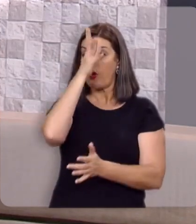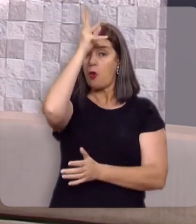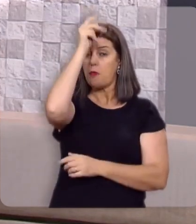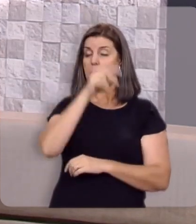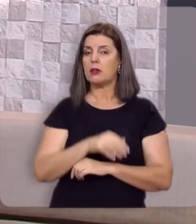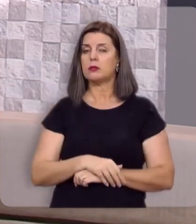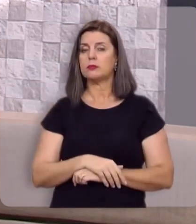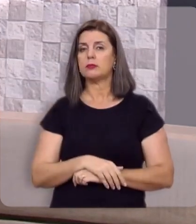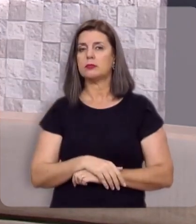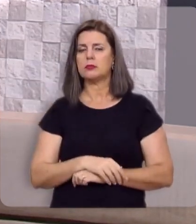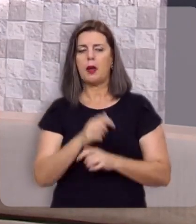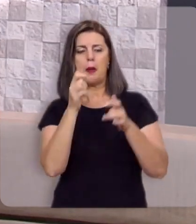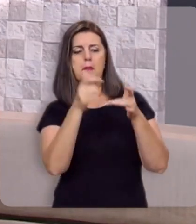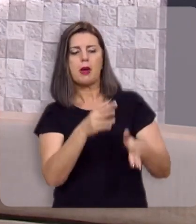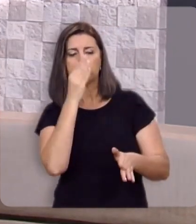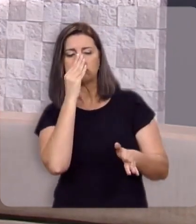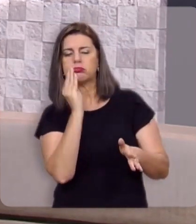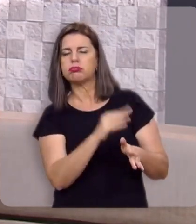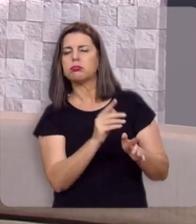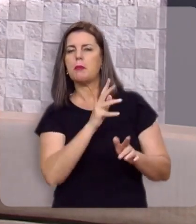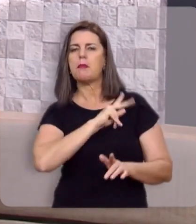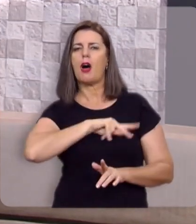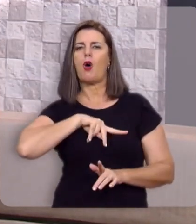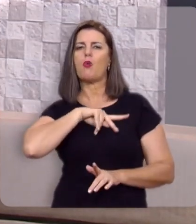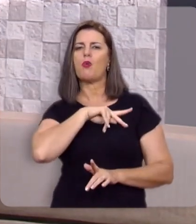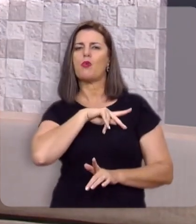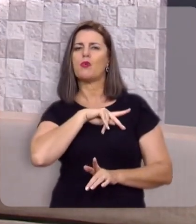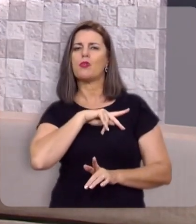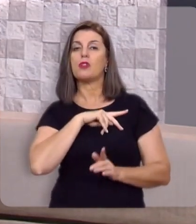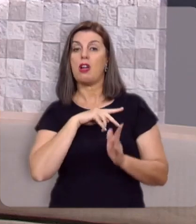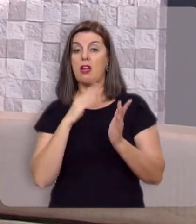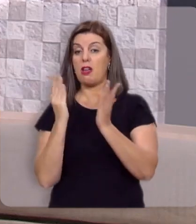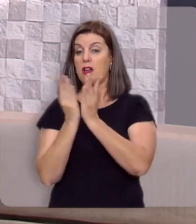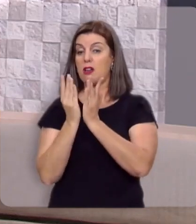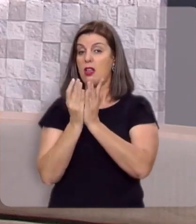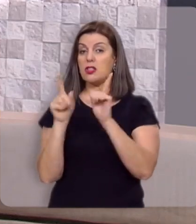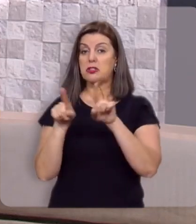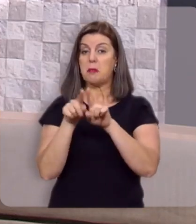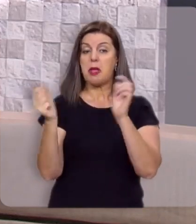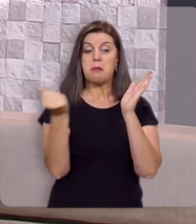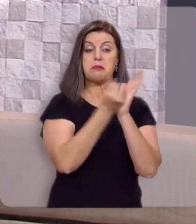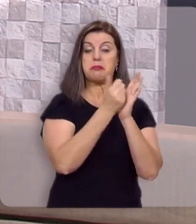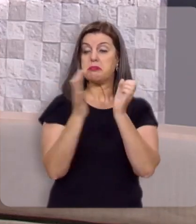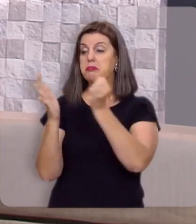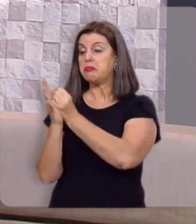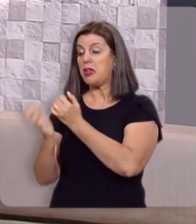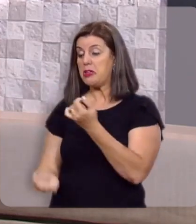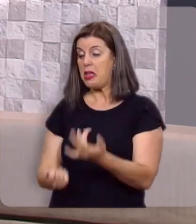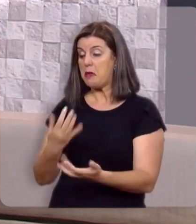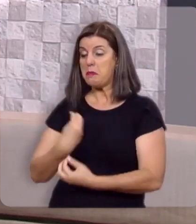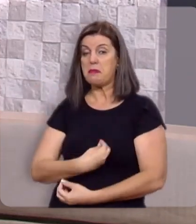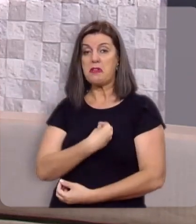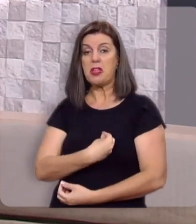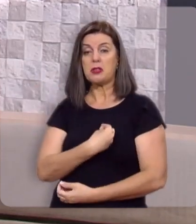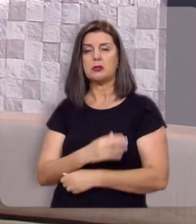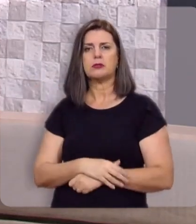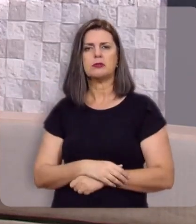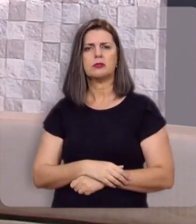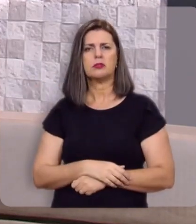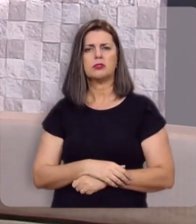de Roma, abandonaram Paulo. Os crentes estavam sendo crucificados, queimados vivos,